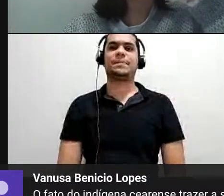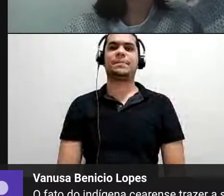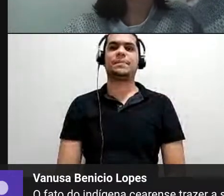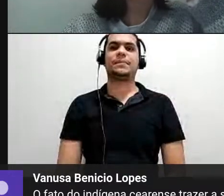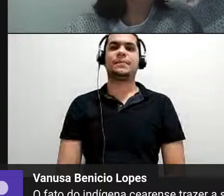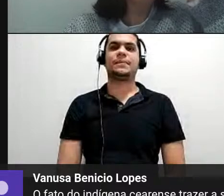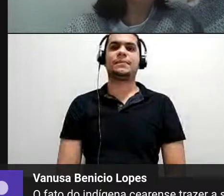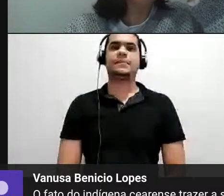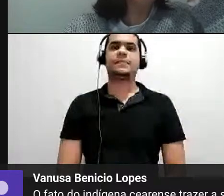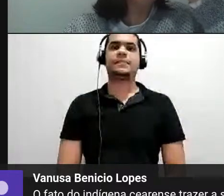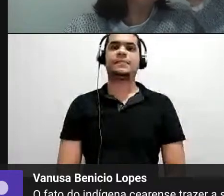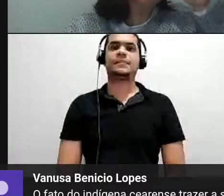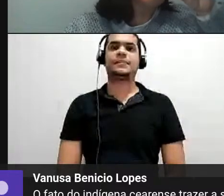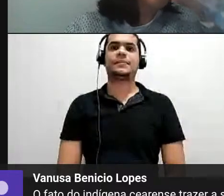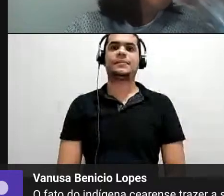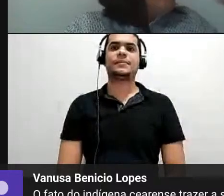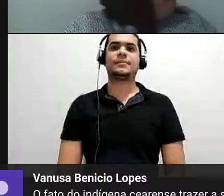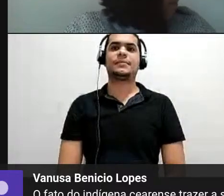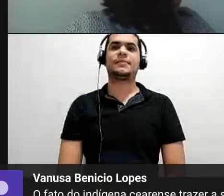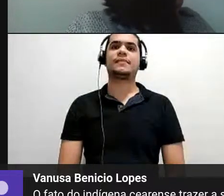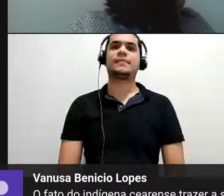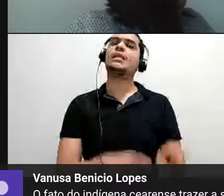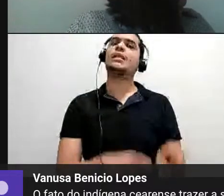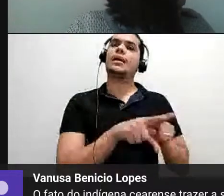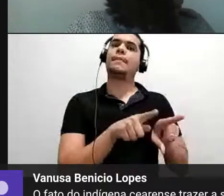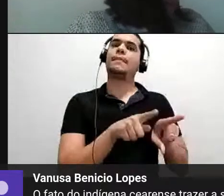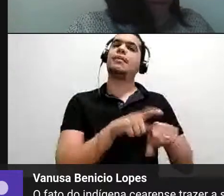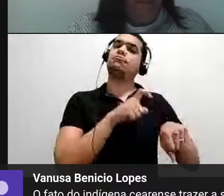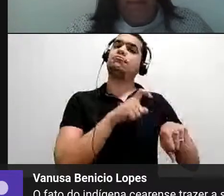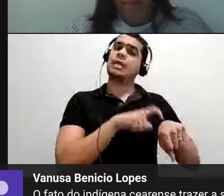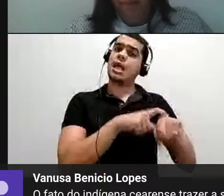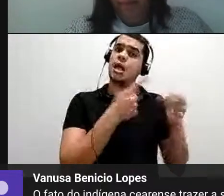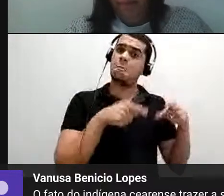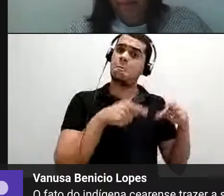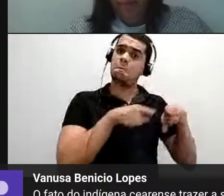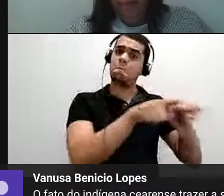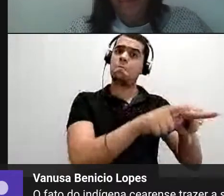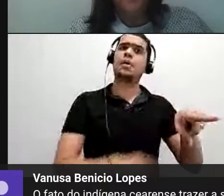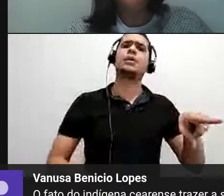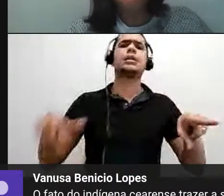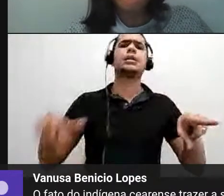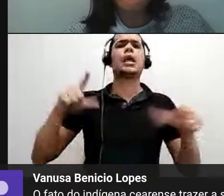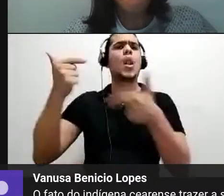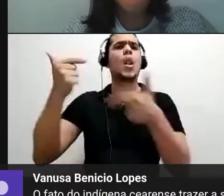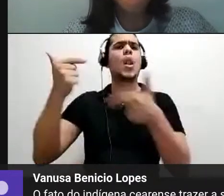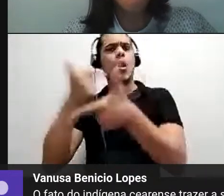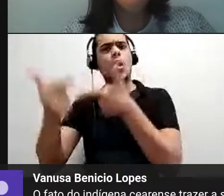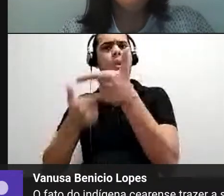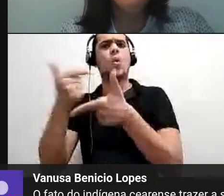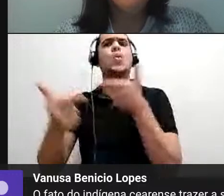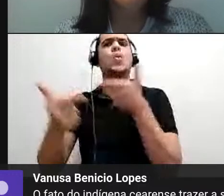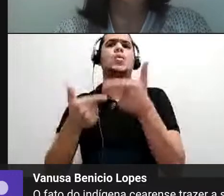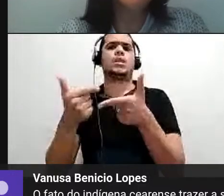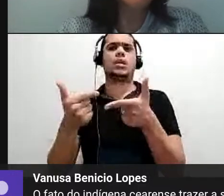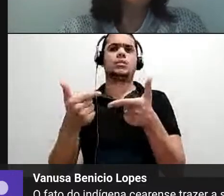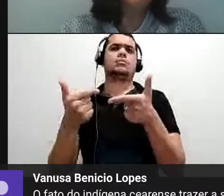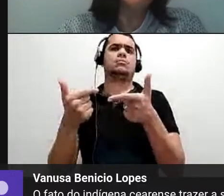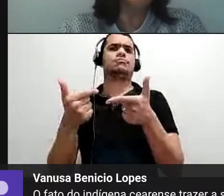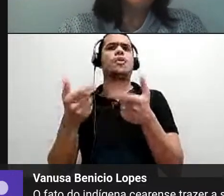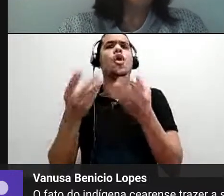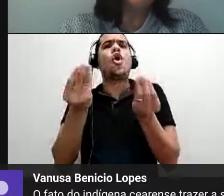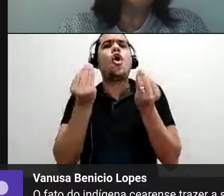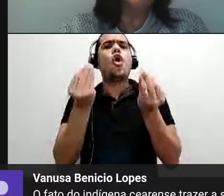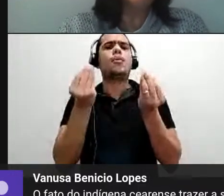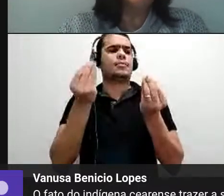eu percebo que, pelo tudo que vocês disseram até agora, que é preciso também uma luta de certificação desse saber.